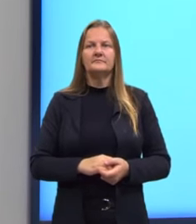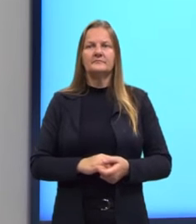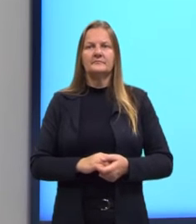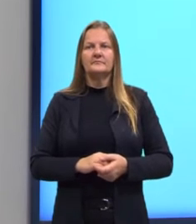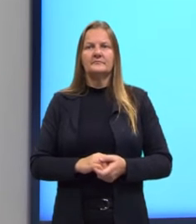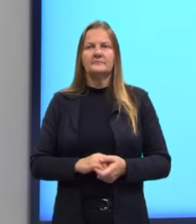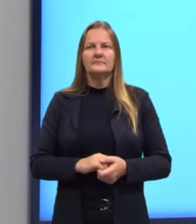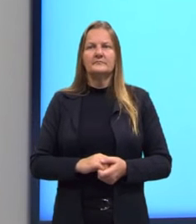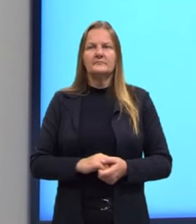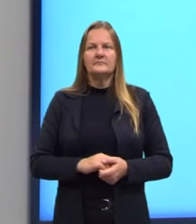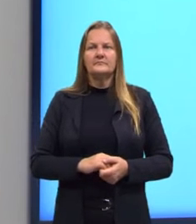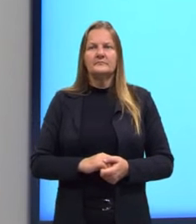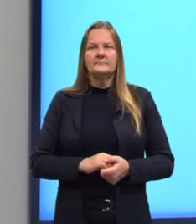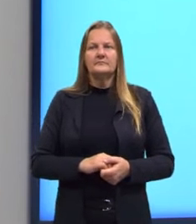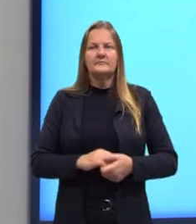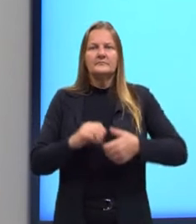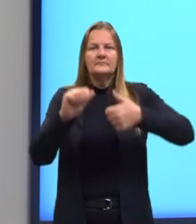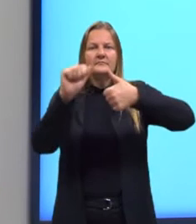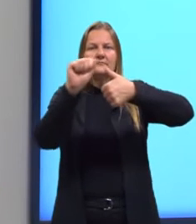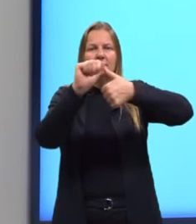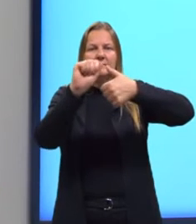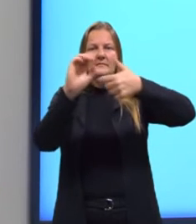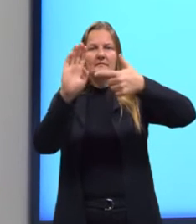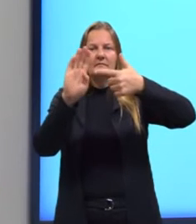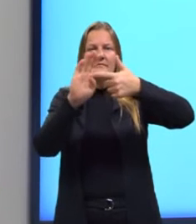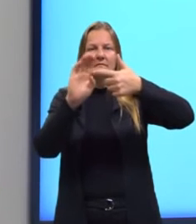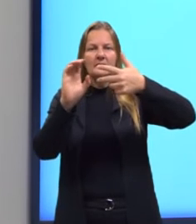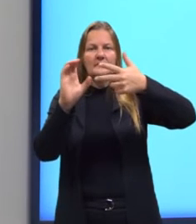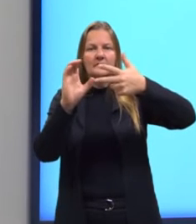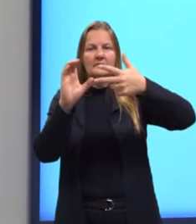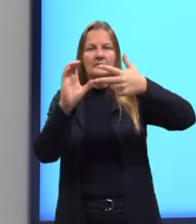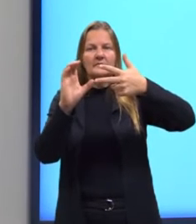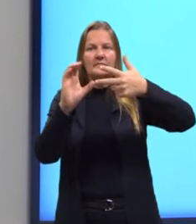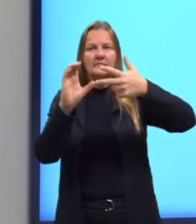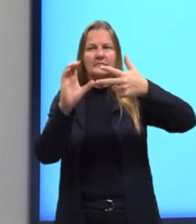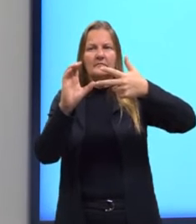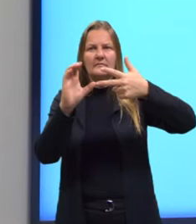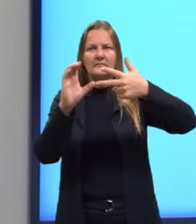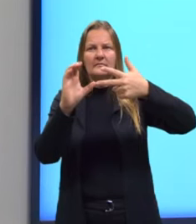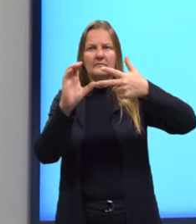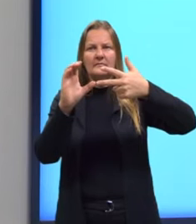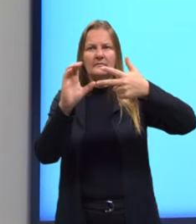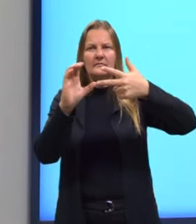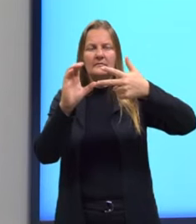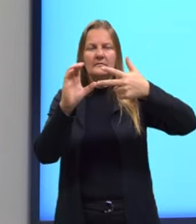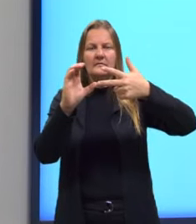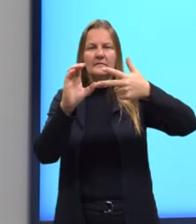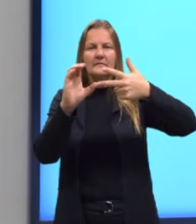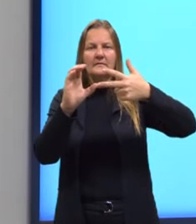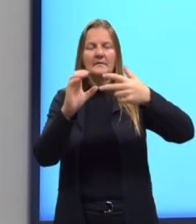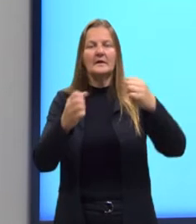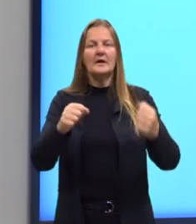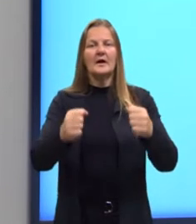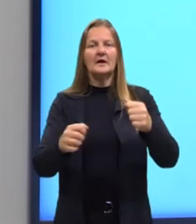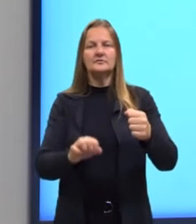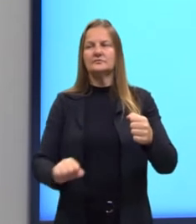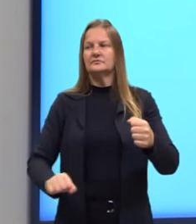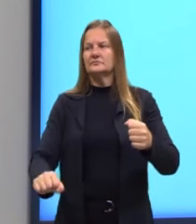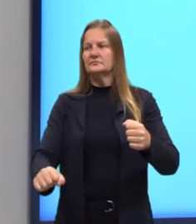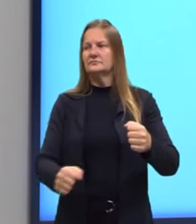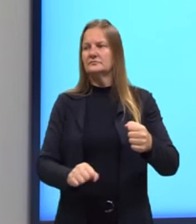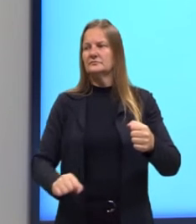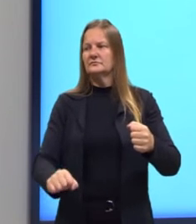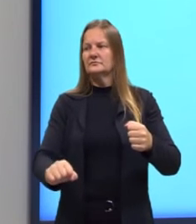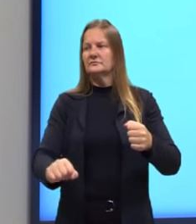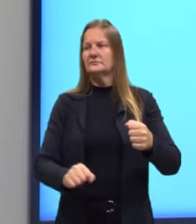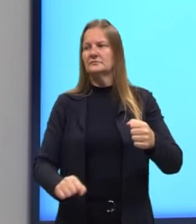da sequência indicava algo. O três indicava, então, ali, a caixa de direção, né? Conforme